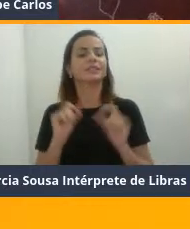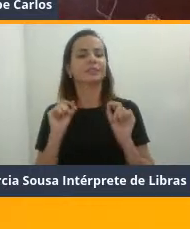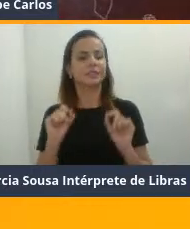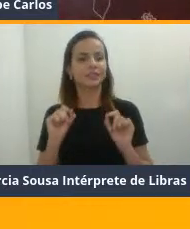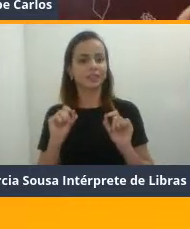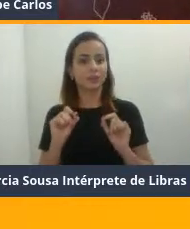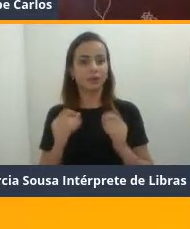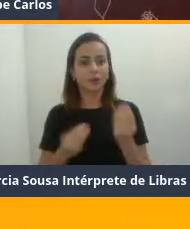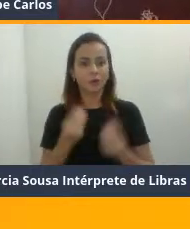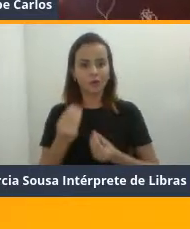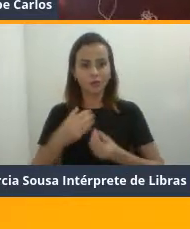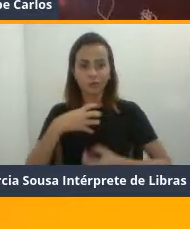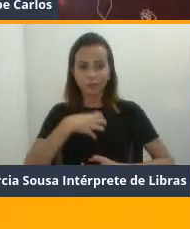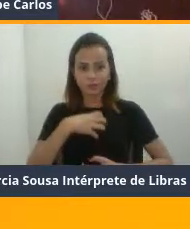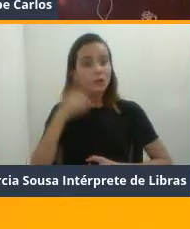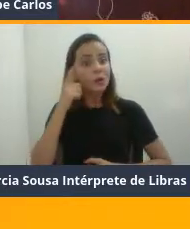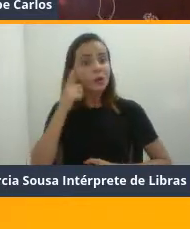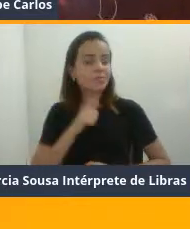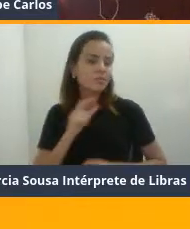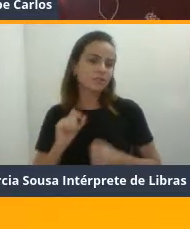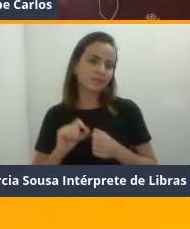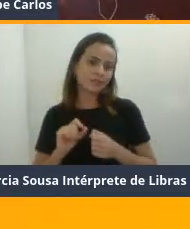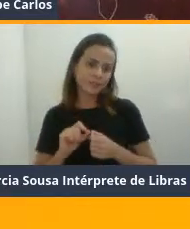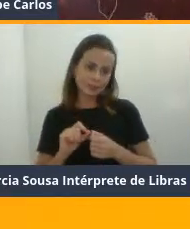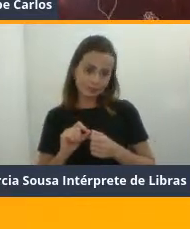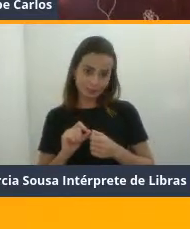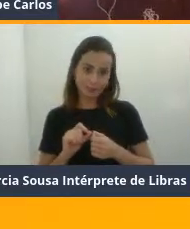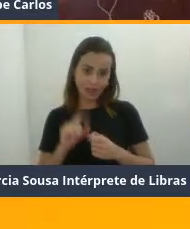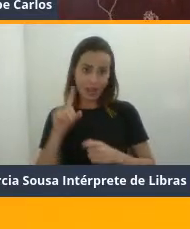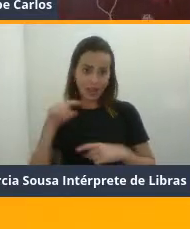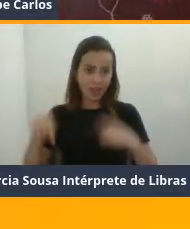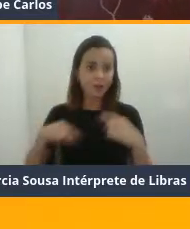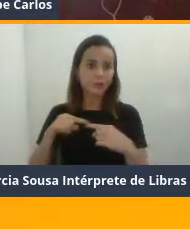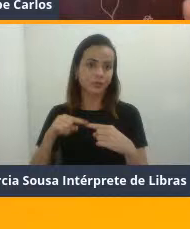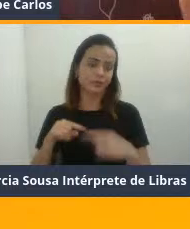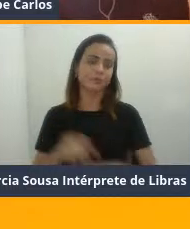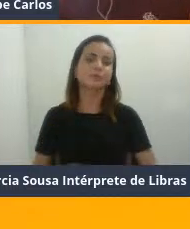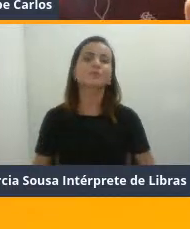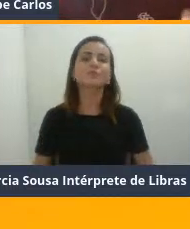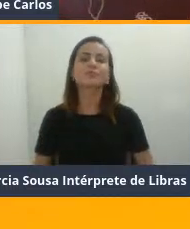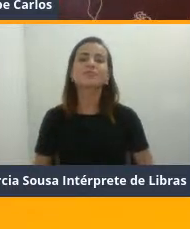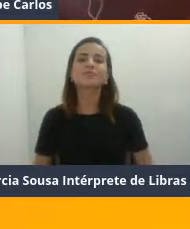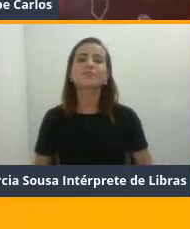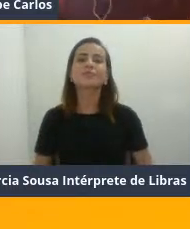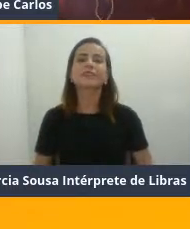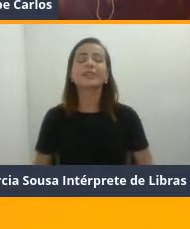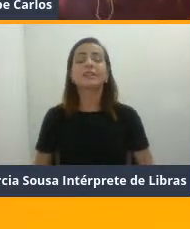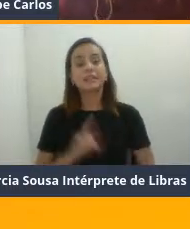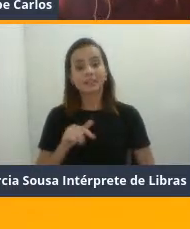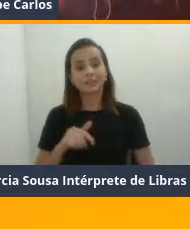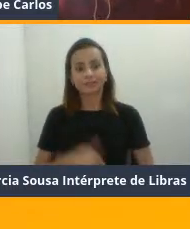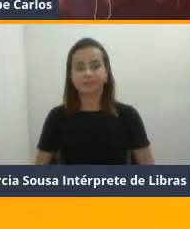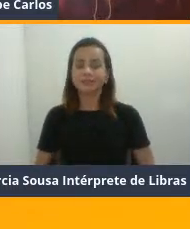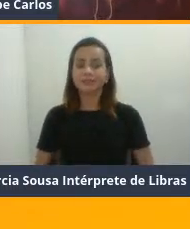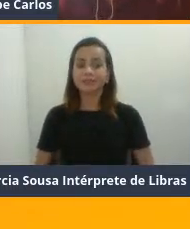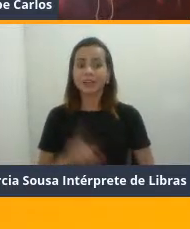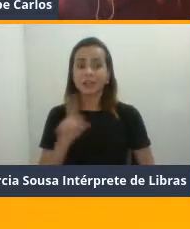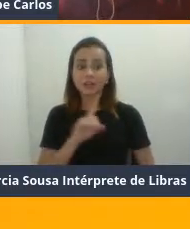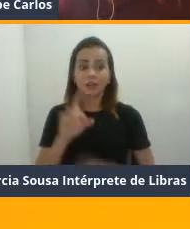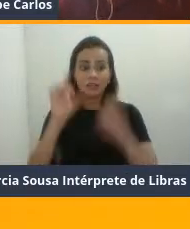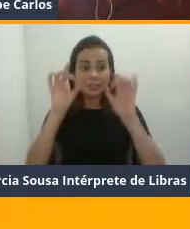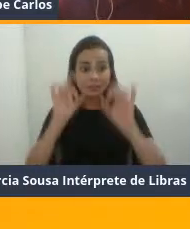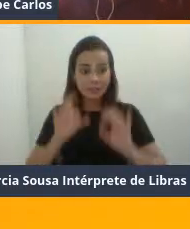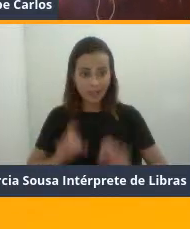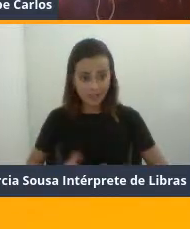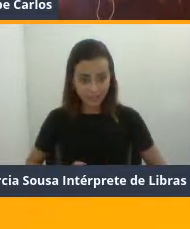maneira que vocês conseguem fazer, certo? Então, ideia é essa. No CrossFit, nós não somos especializados.